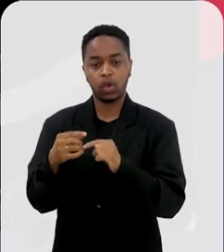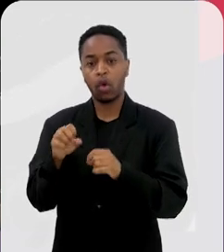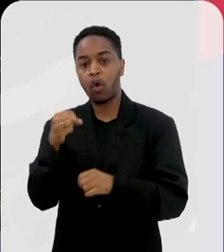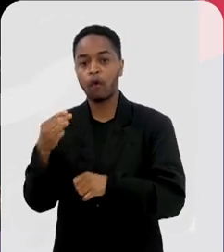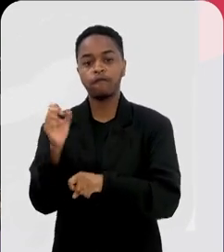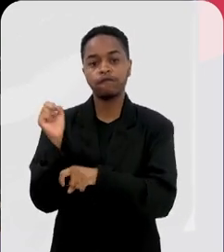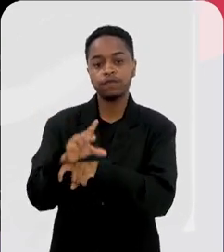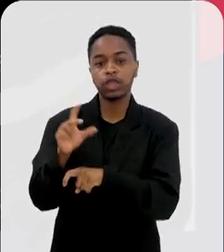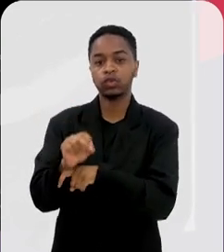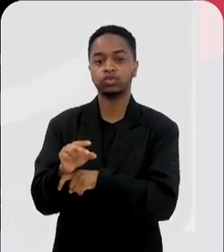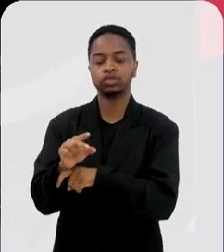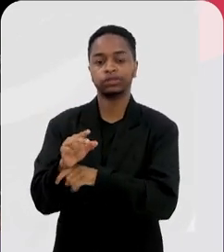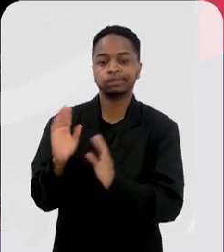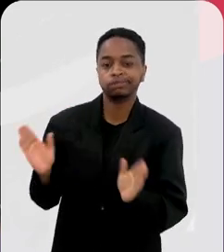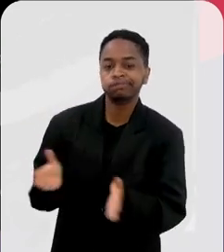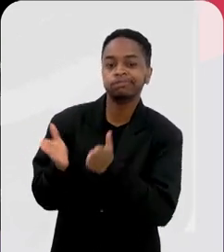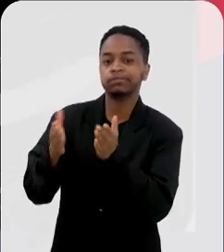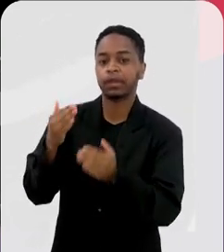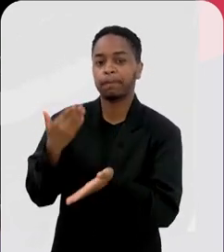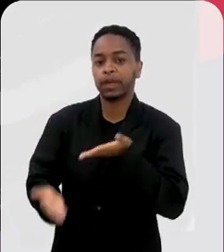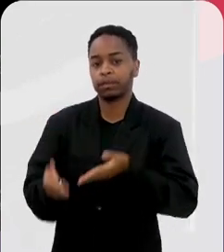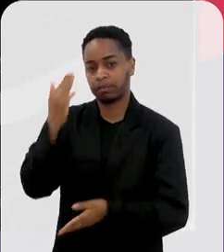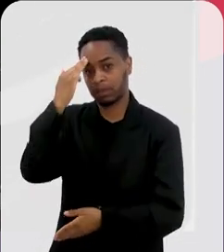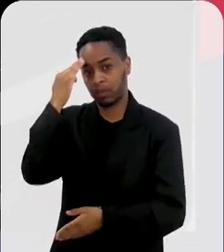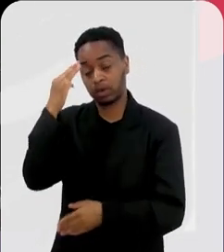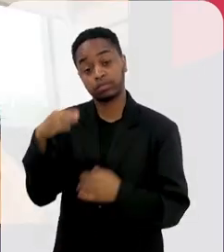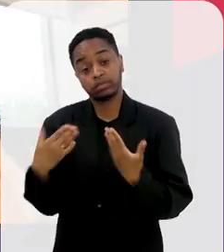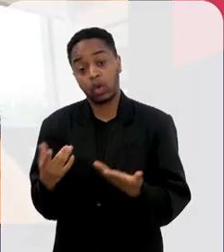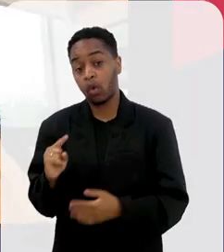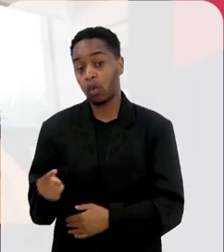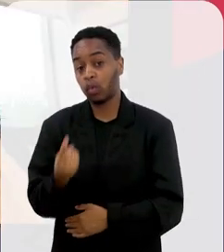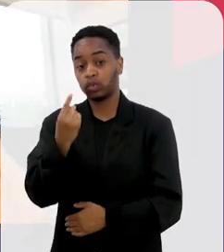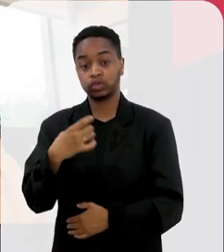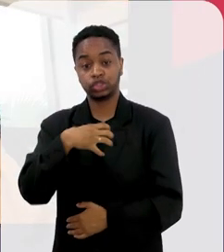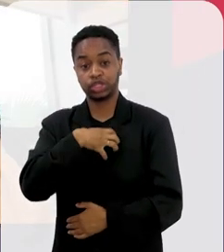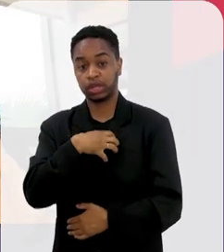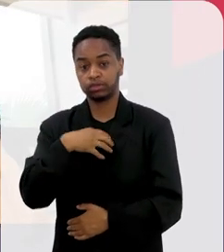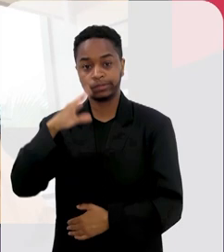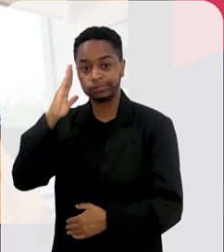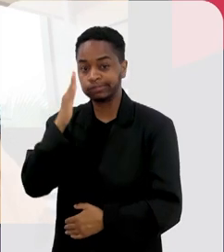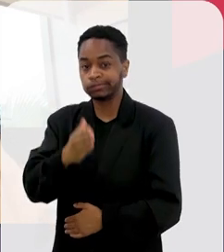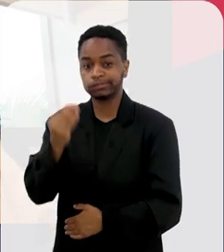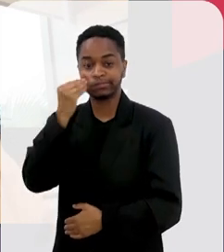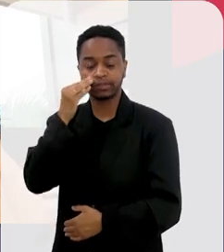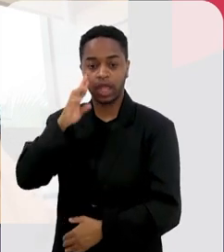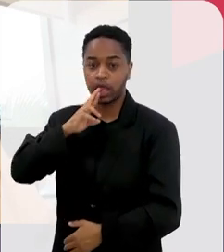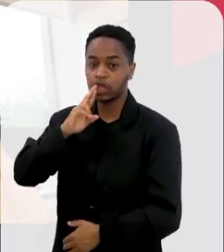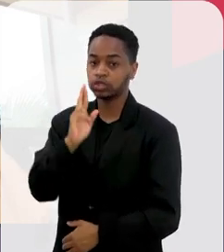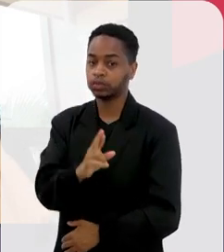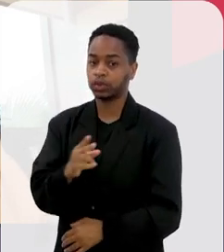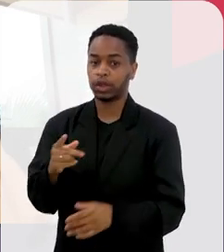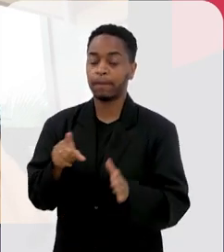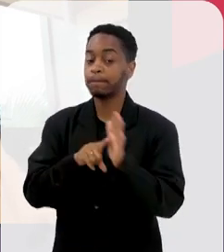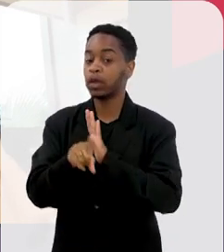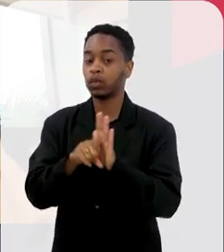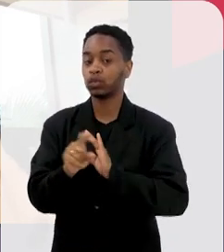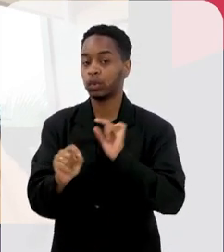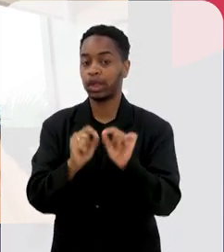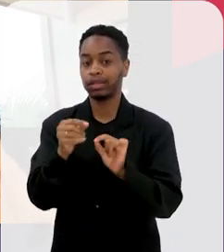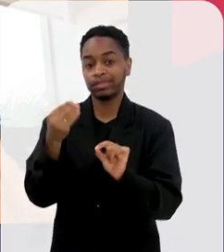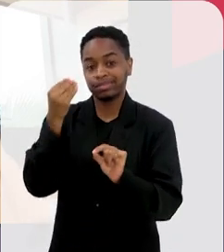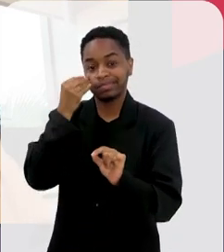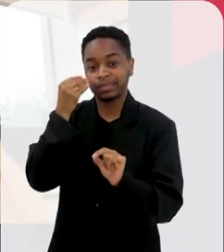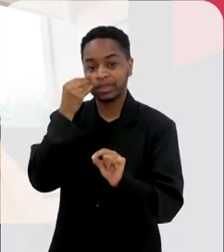induz isso. Então o único jeito, o jeito mais objetivo de se responder essa pergunta